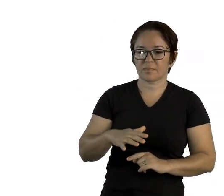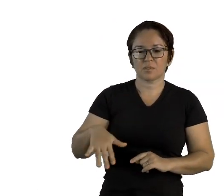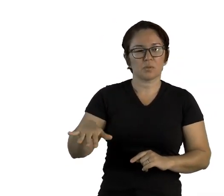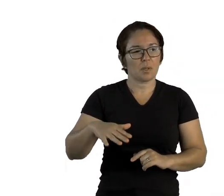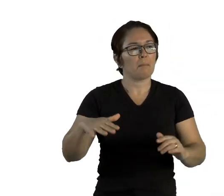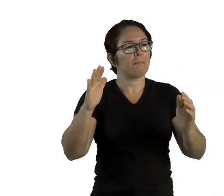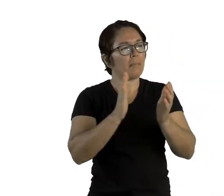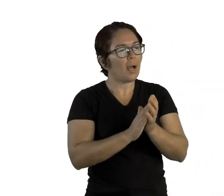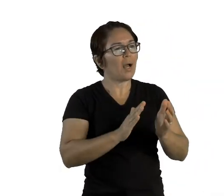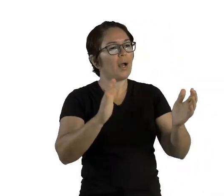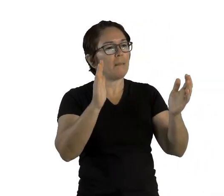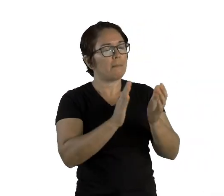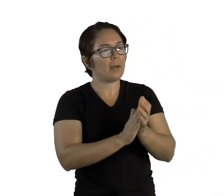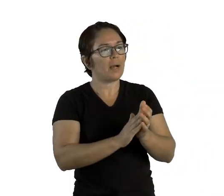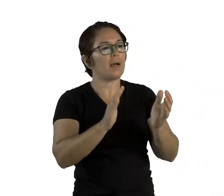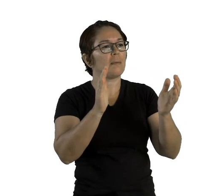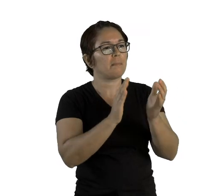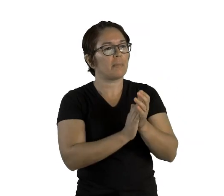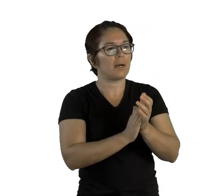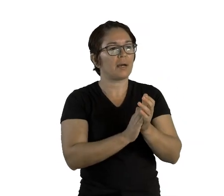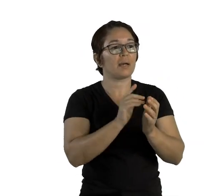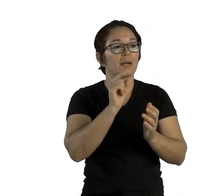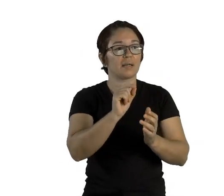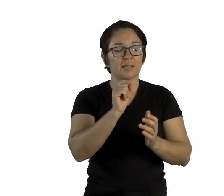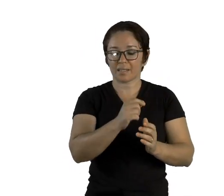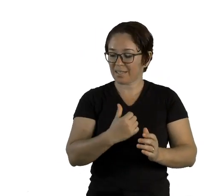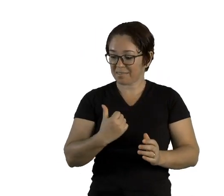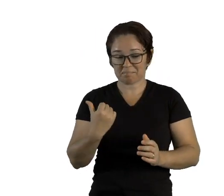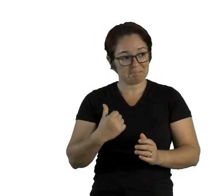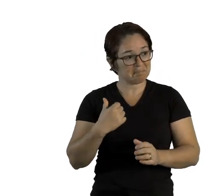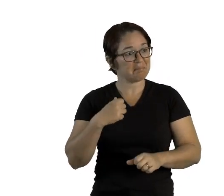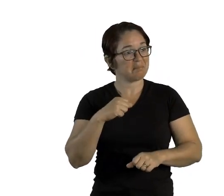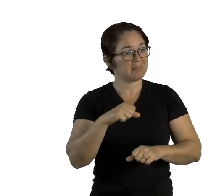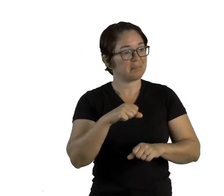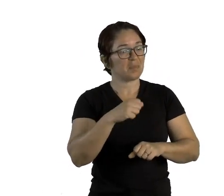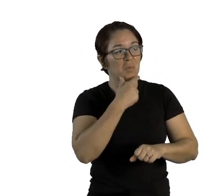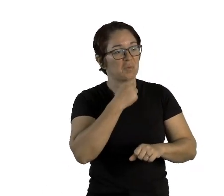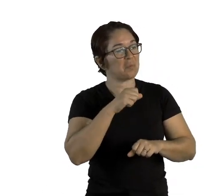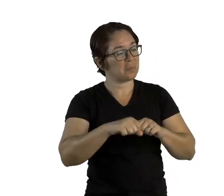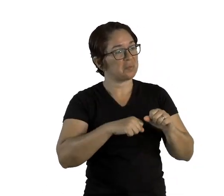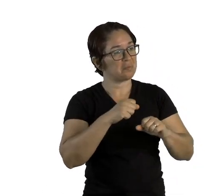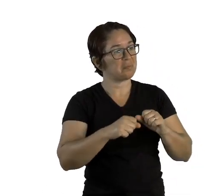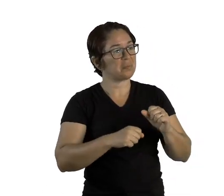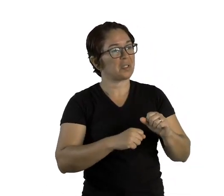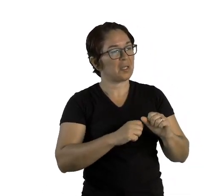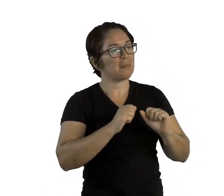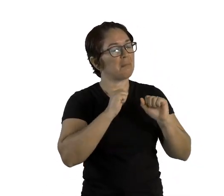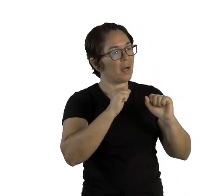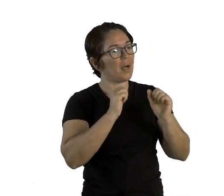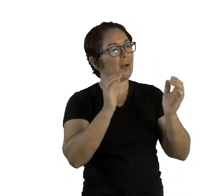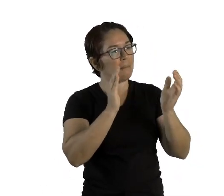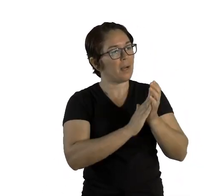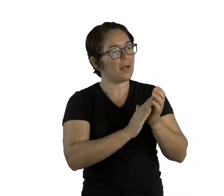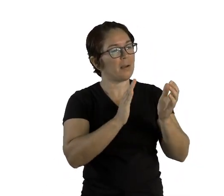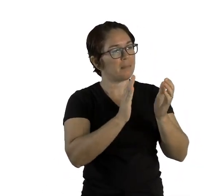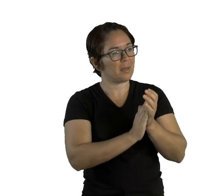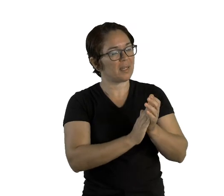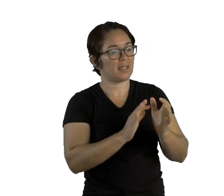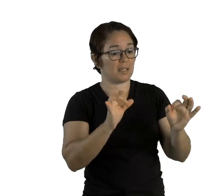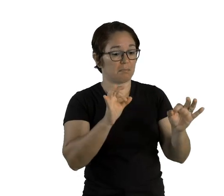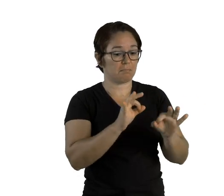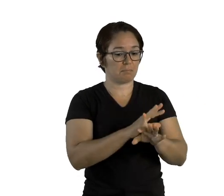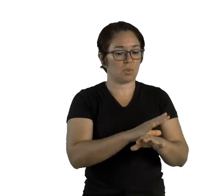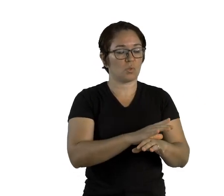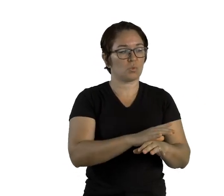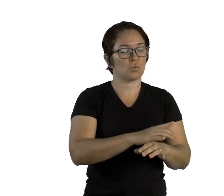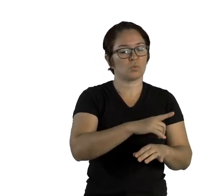Sim, o carteiro, e pedalando pela estrada, foi embora. Lá vai o carteiro pela estrada